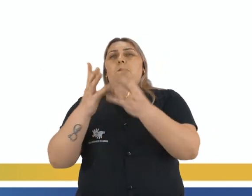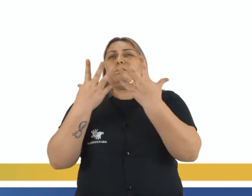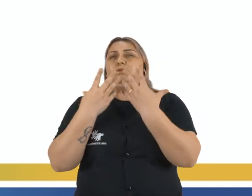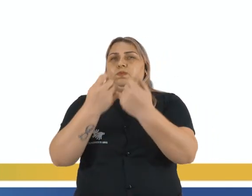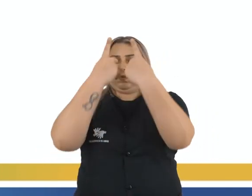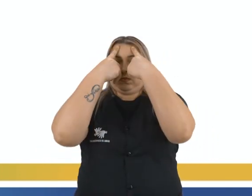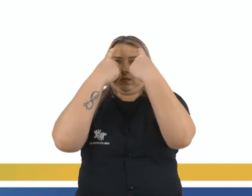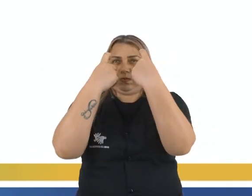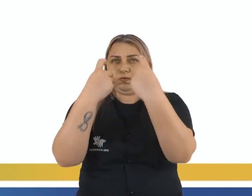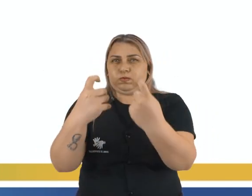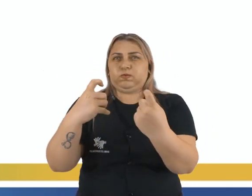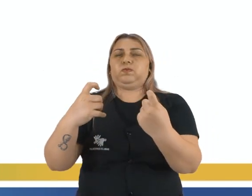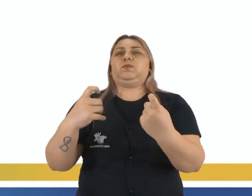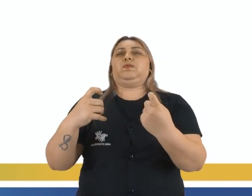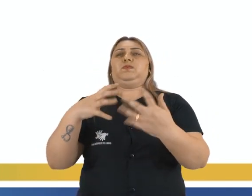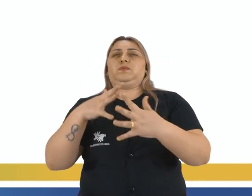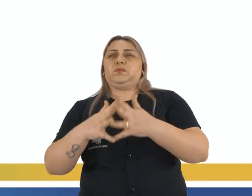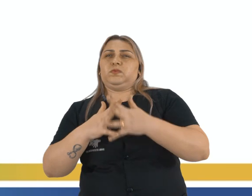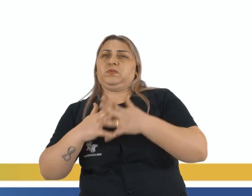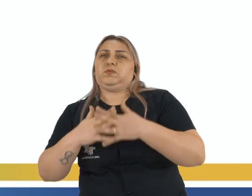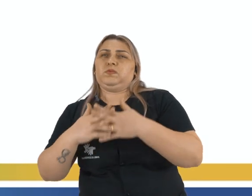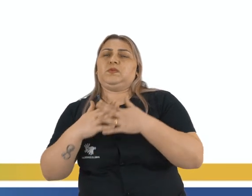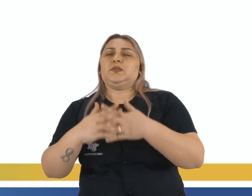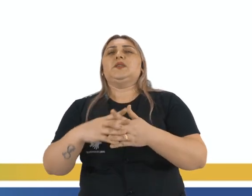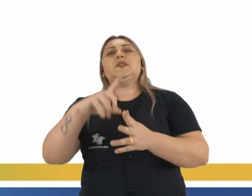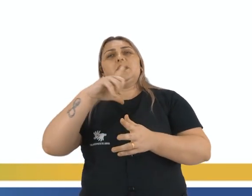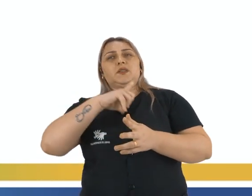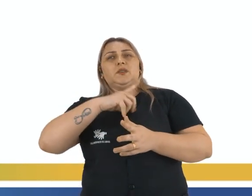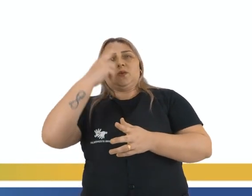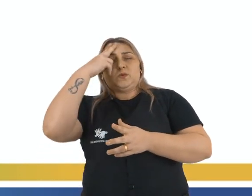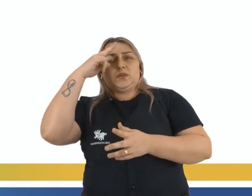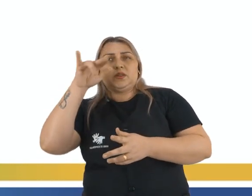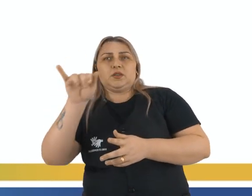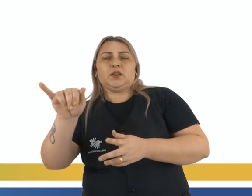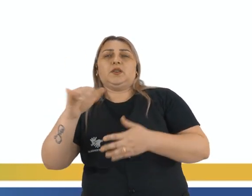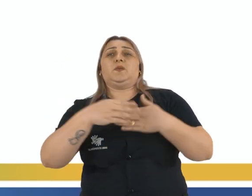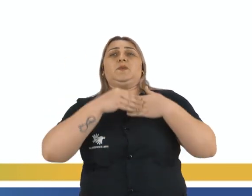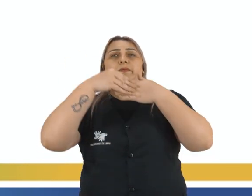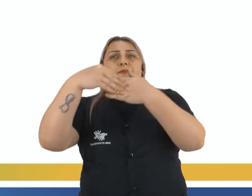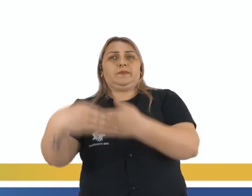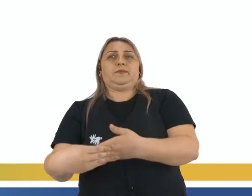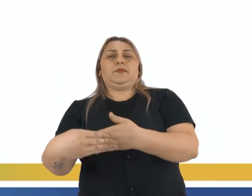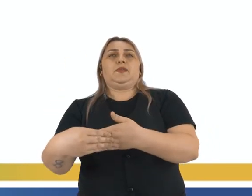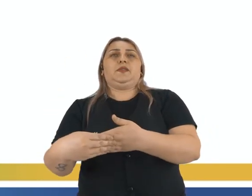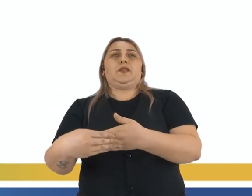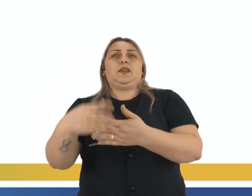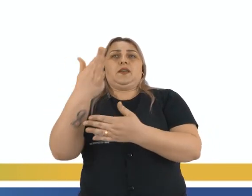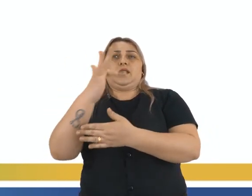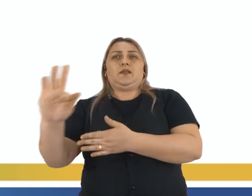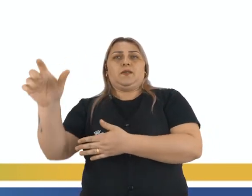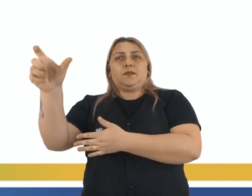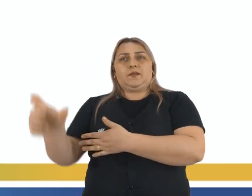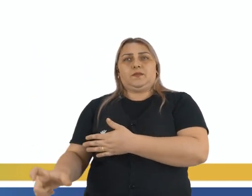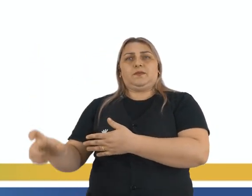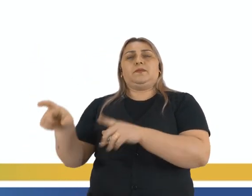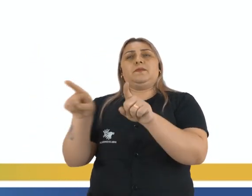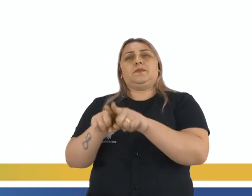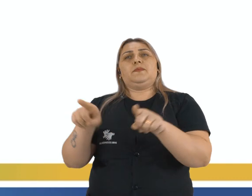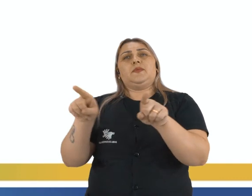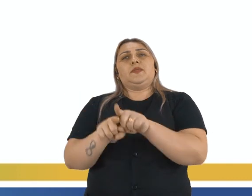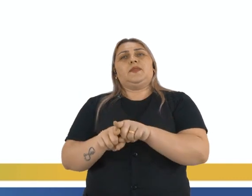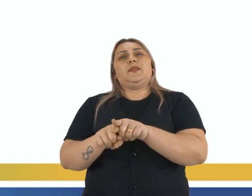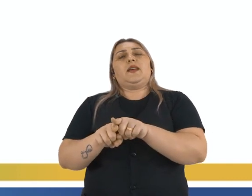E essa conturbação, essas turbulências que estavam tendo no Haiti, levaram os franceses, então, a